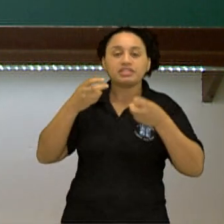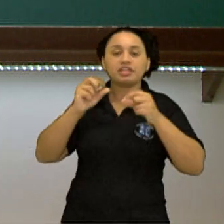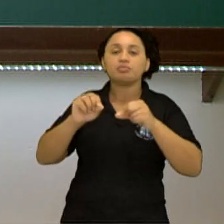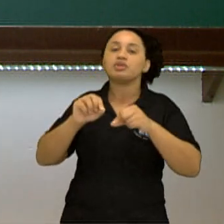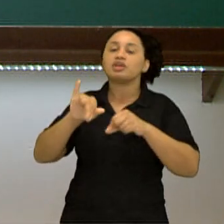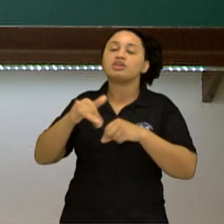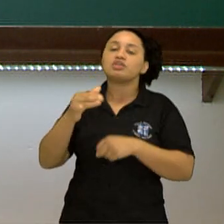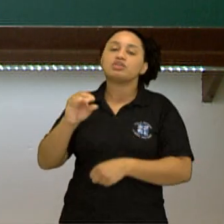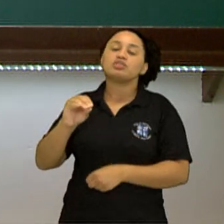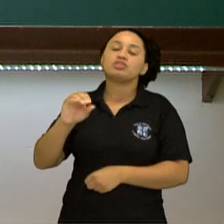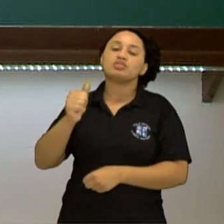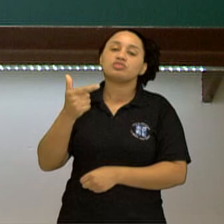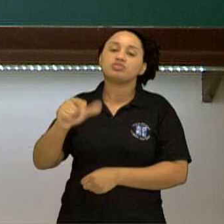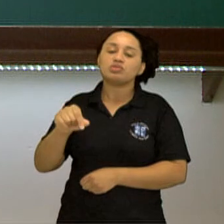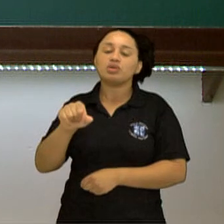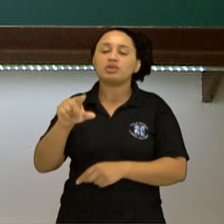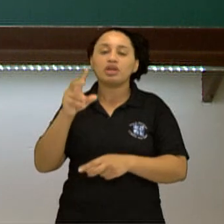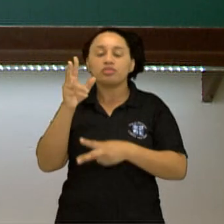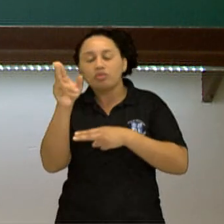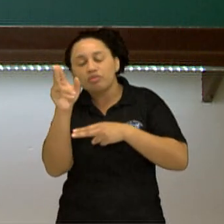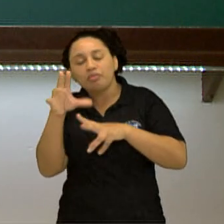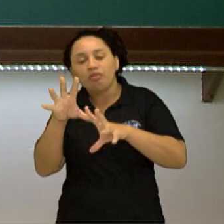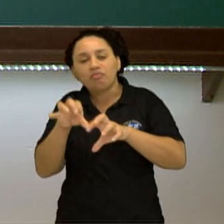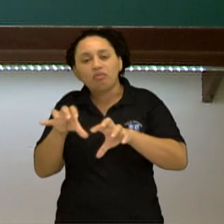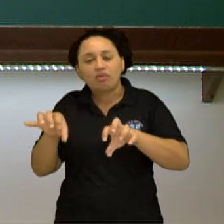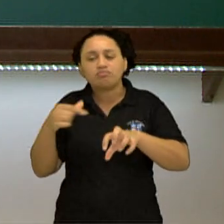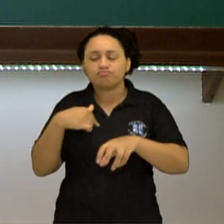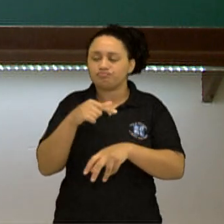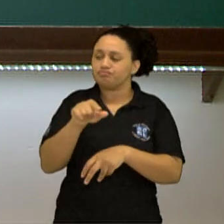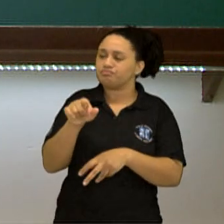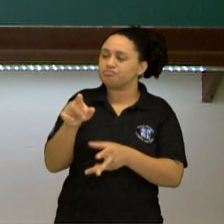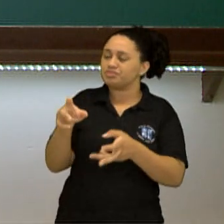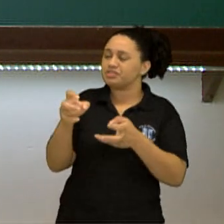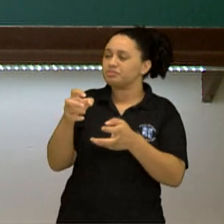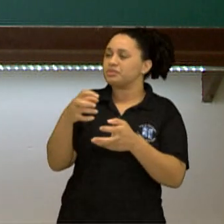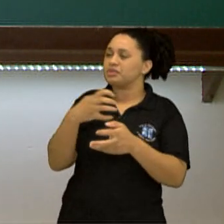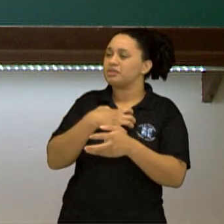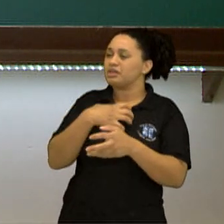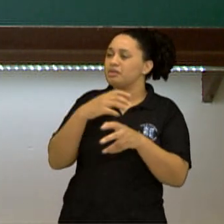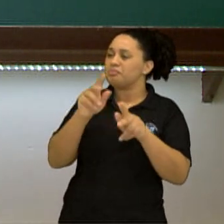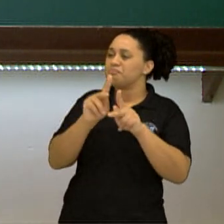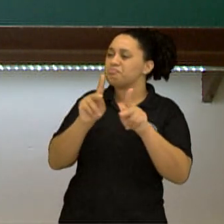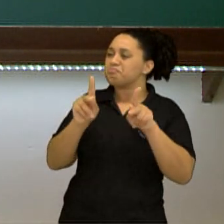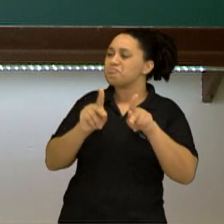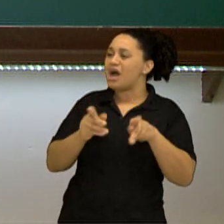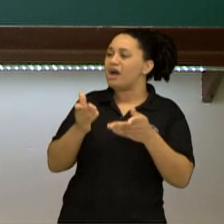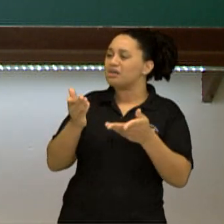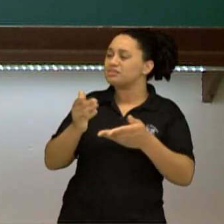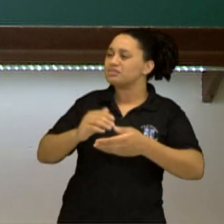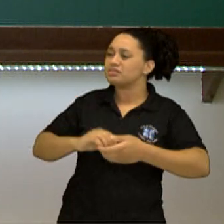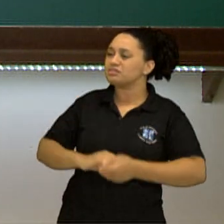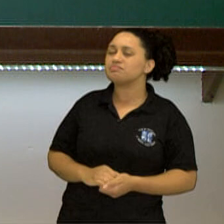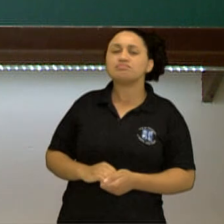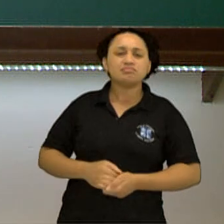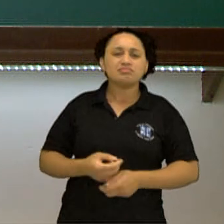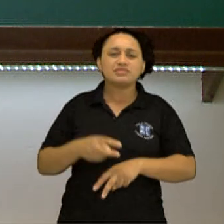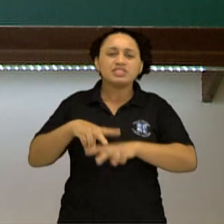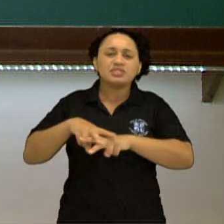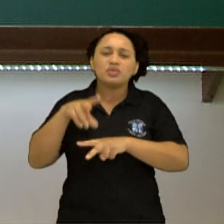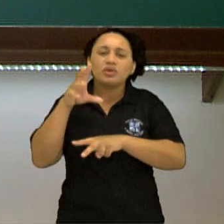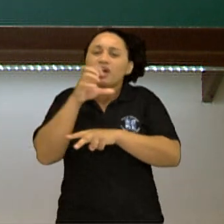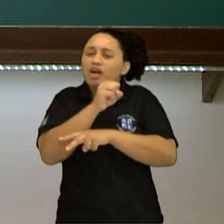adormecido no sofá e ele reparou com aquela paz do seu colega e sentou ali,